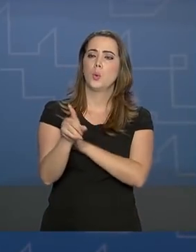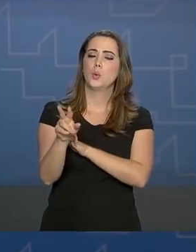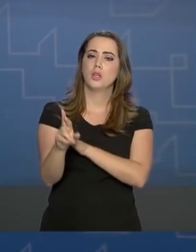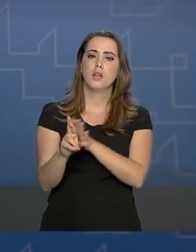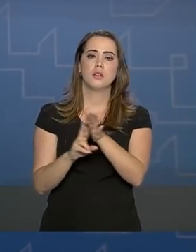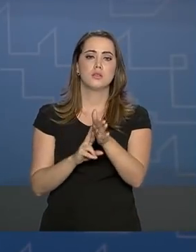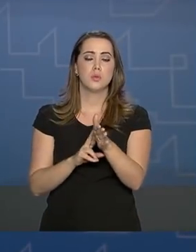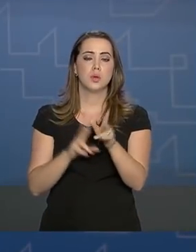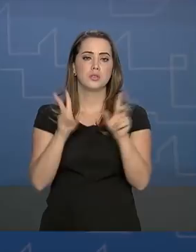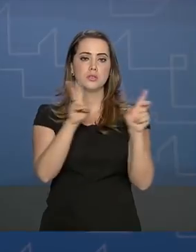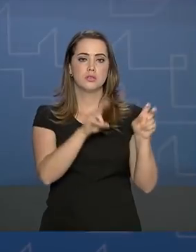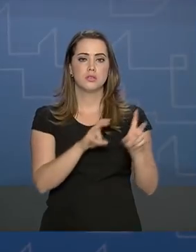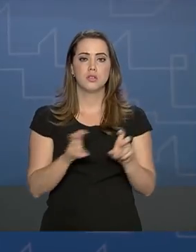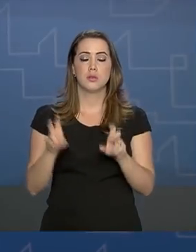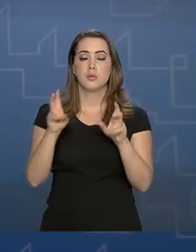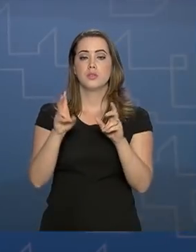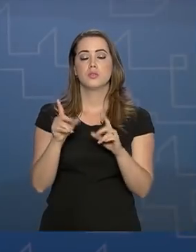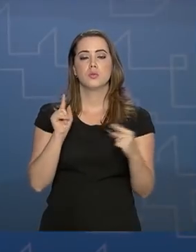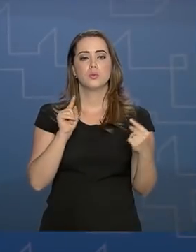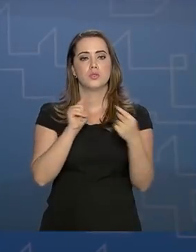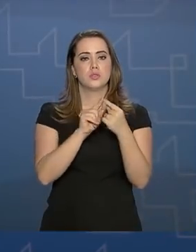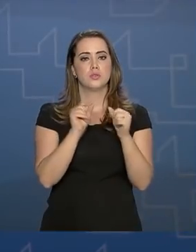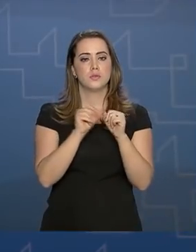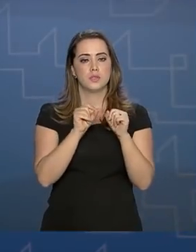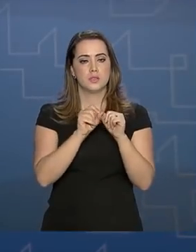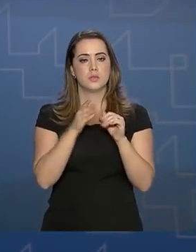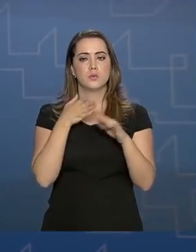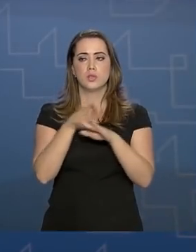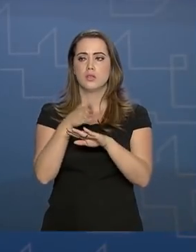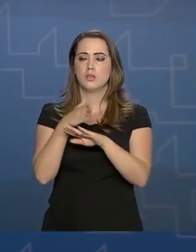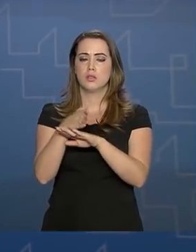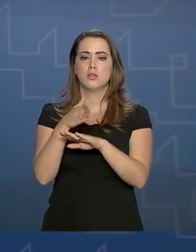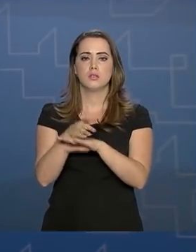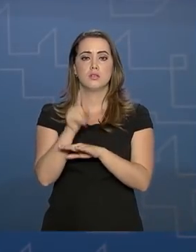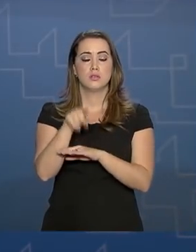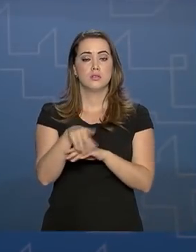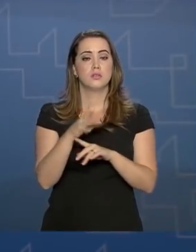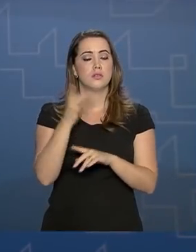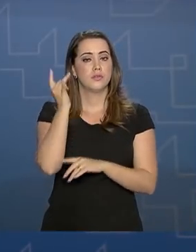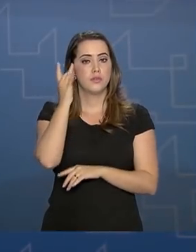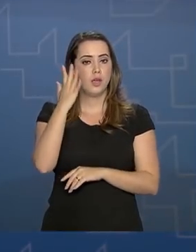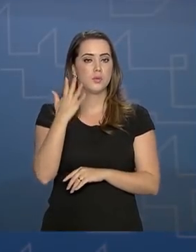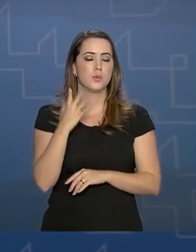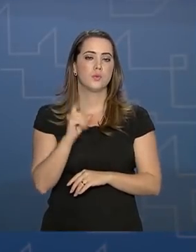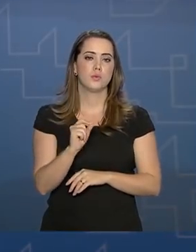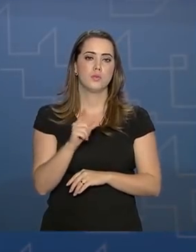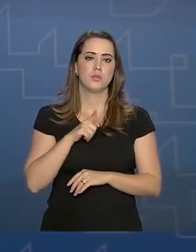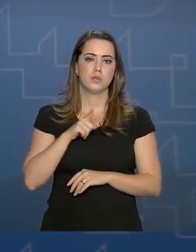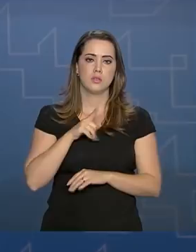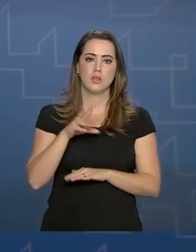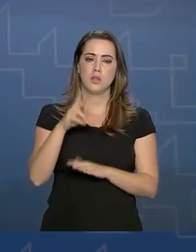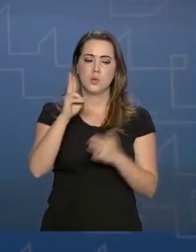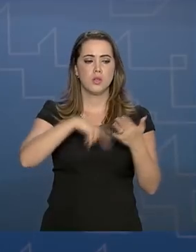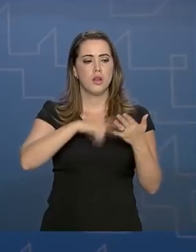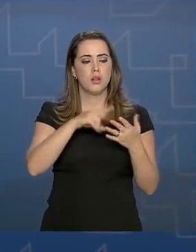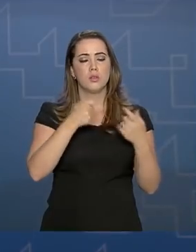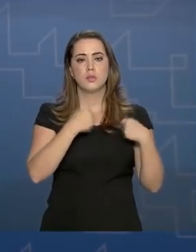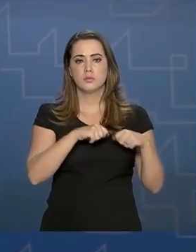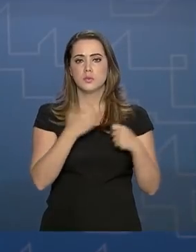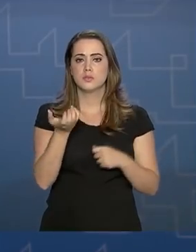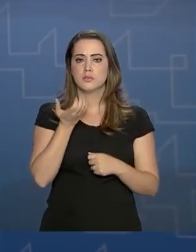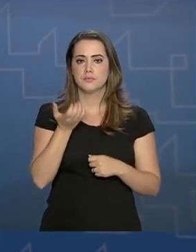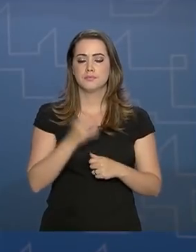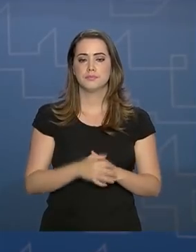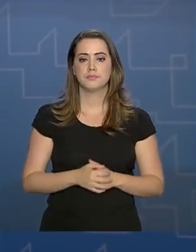ele te propõe assuntos. O objetivo dele é fazer com que você acesse o registrado facilmente, obtenha os relatórios que você tem ali